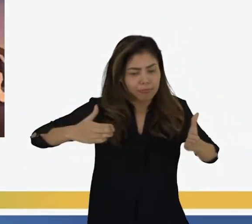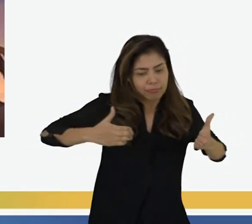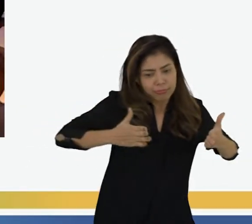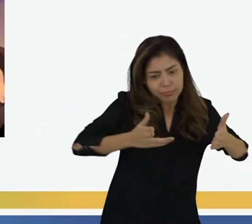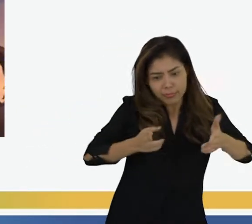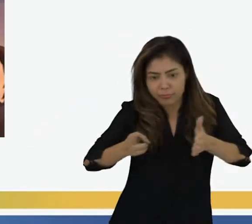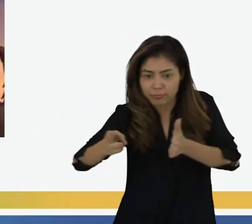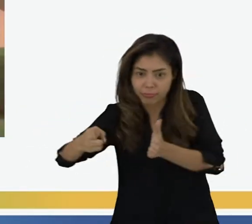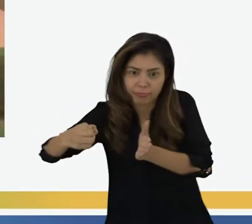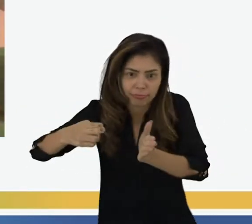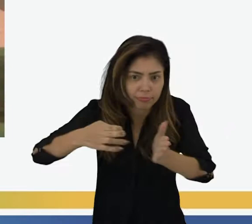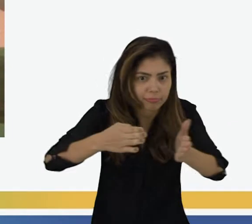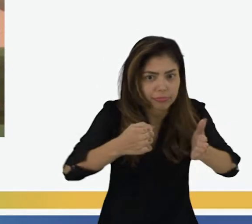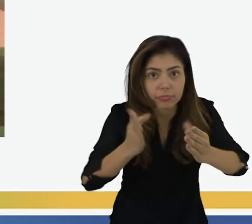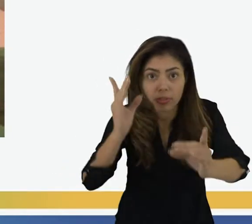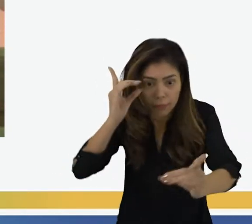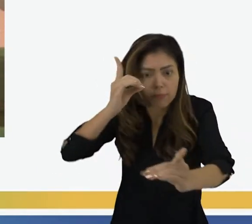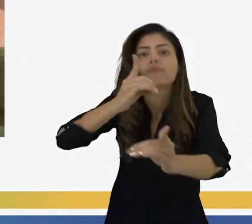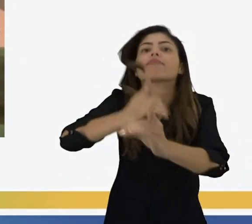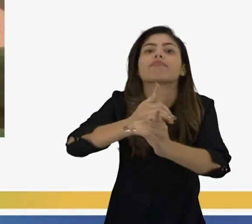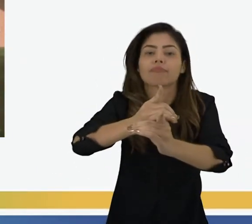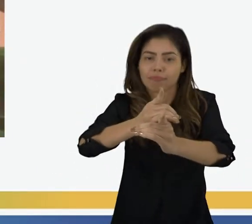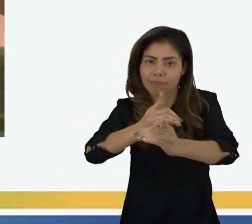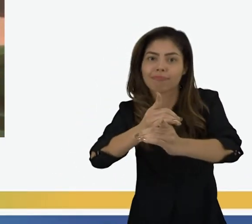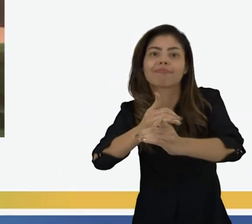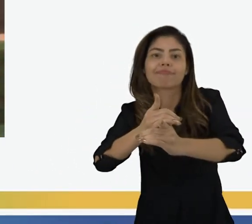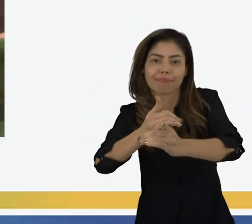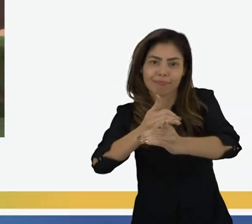Até encontrar